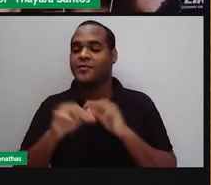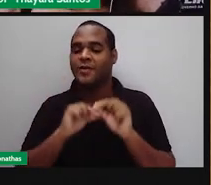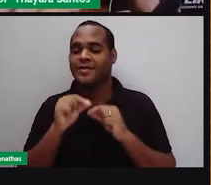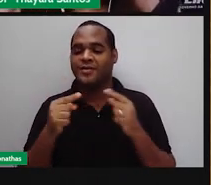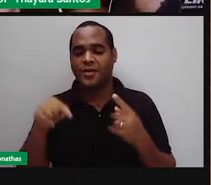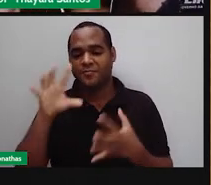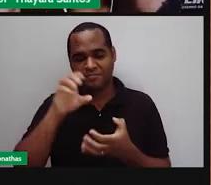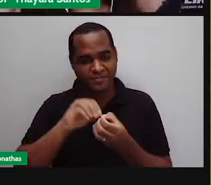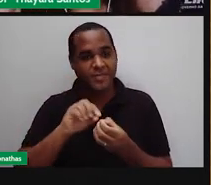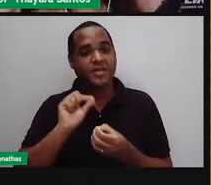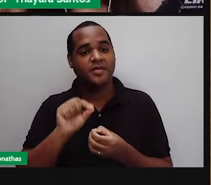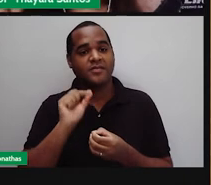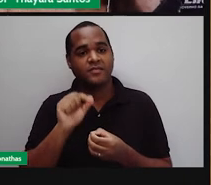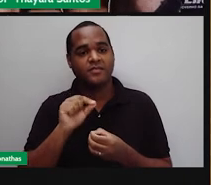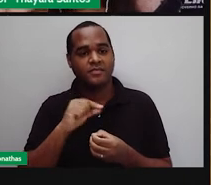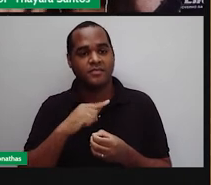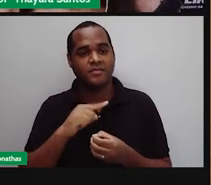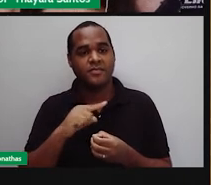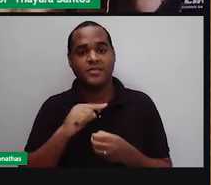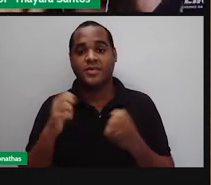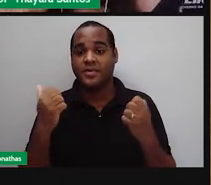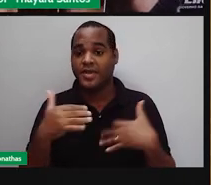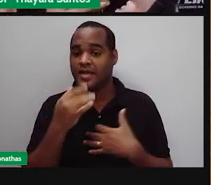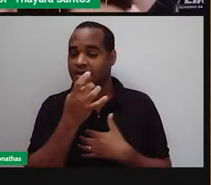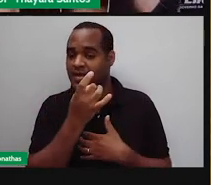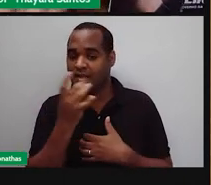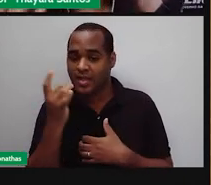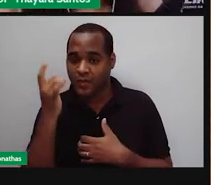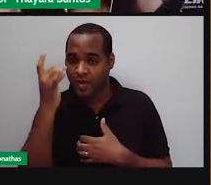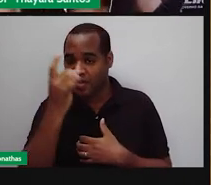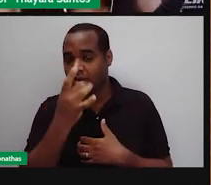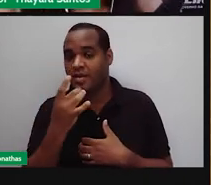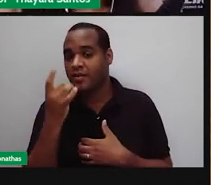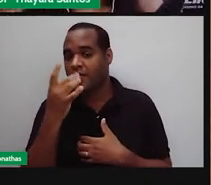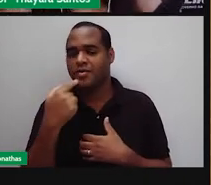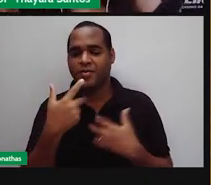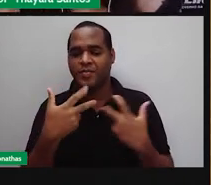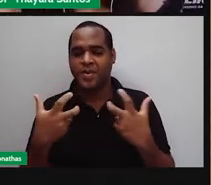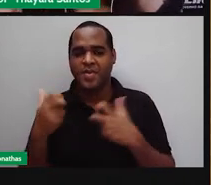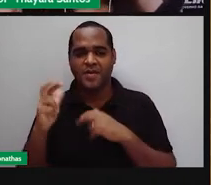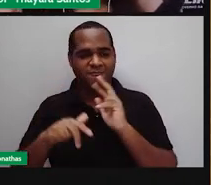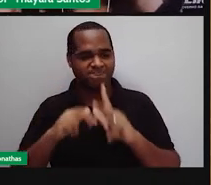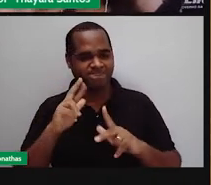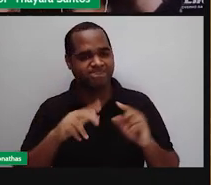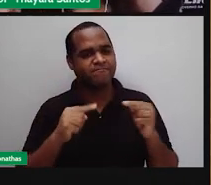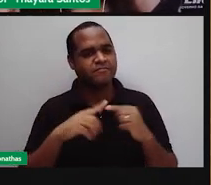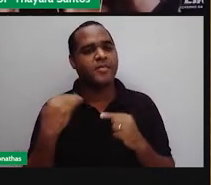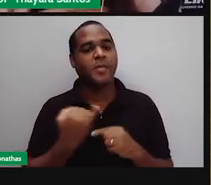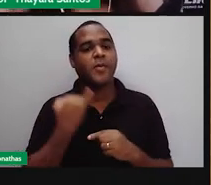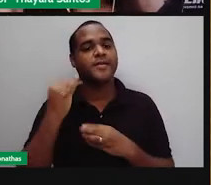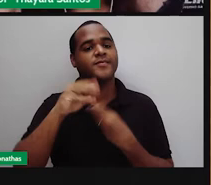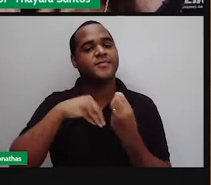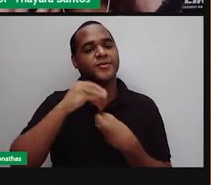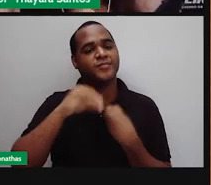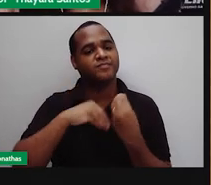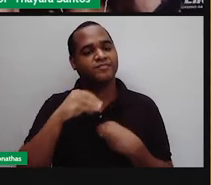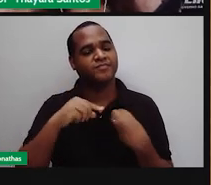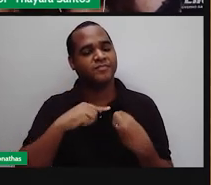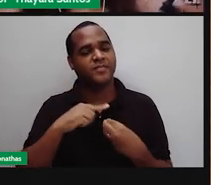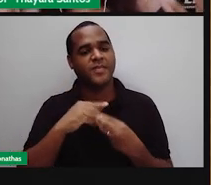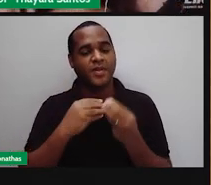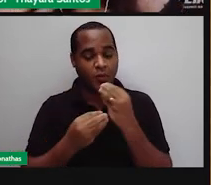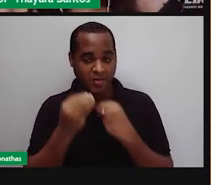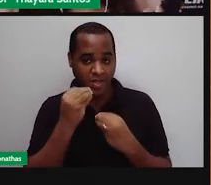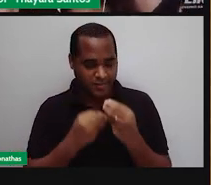que a gente compreenda isso, que cada região da nossa língua percebe um sabor diferente. Então, por isso que é importante que você misture aí